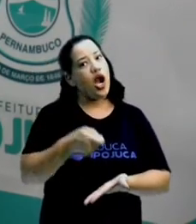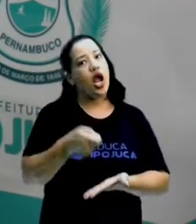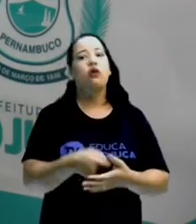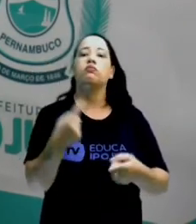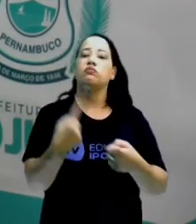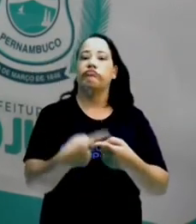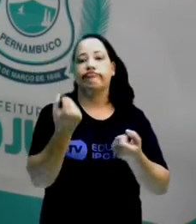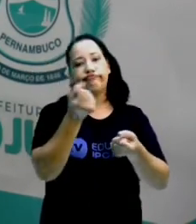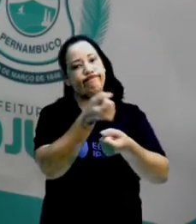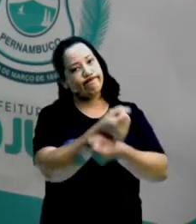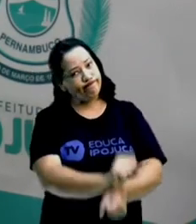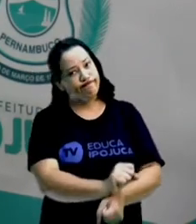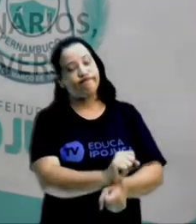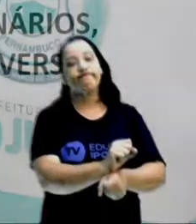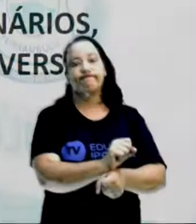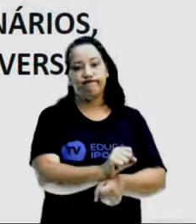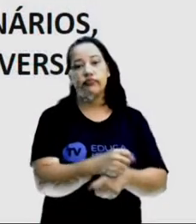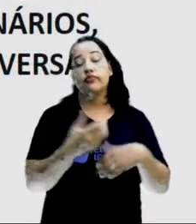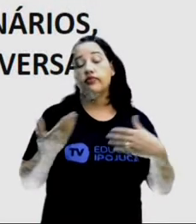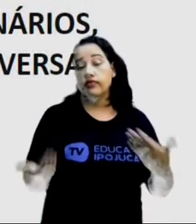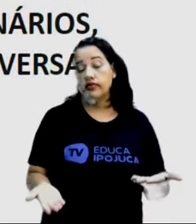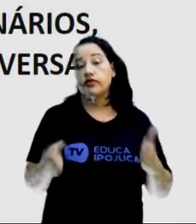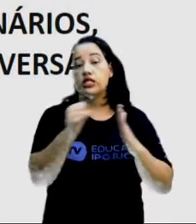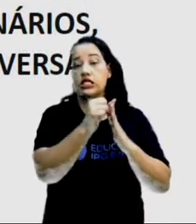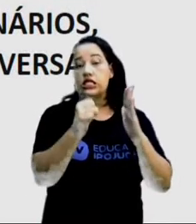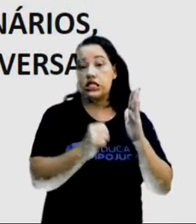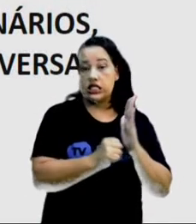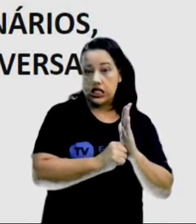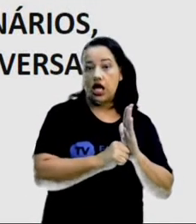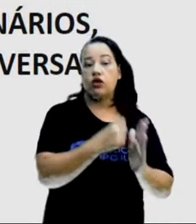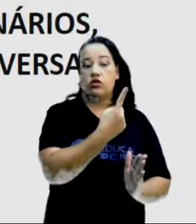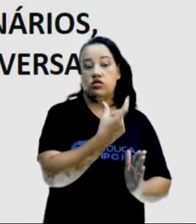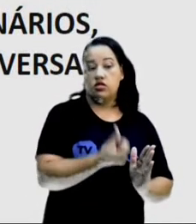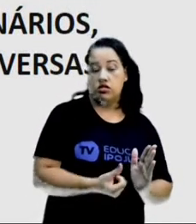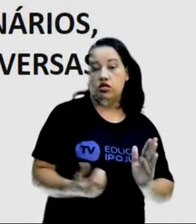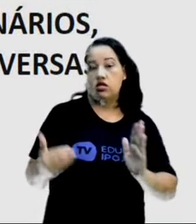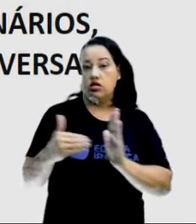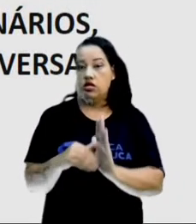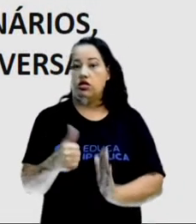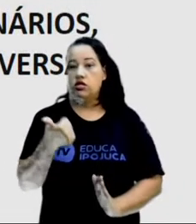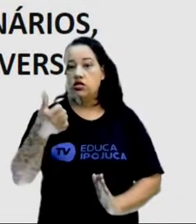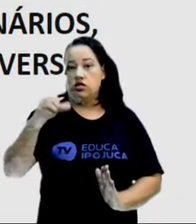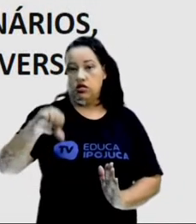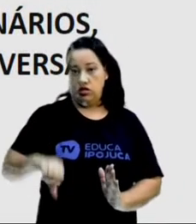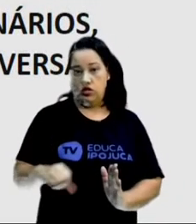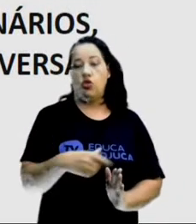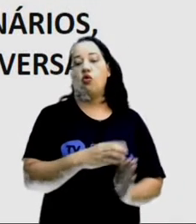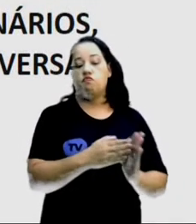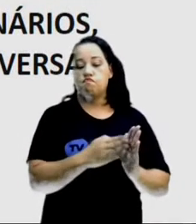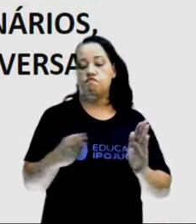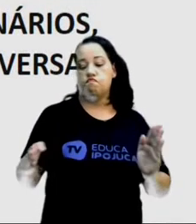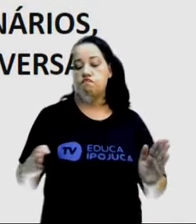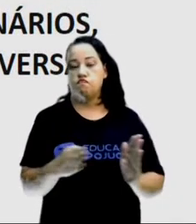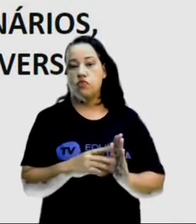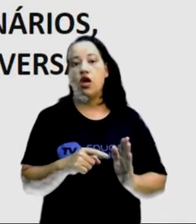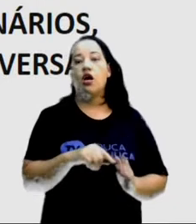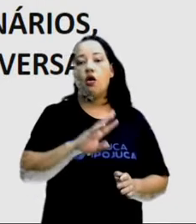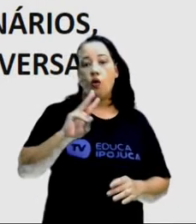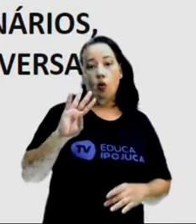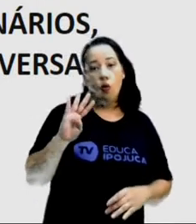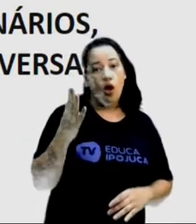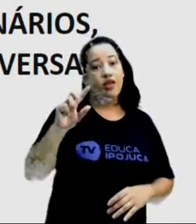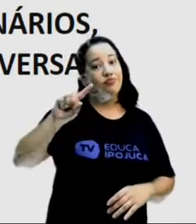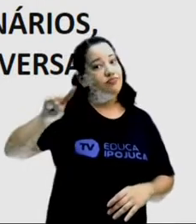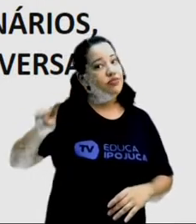escravizados, certo? Entre os séculos XVI e XIX, cerca de 4 milhões de africanos,